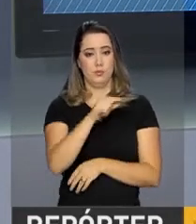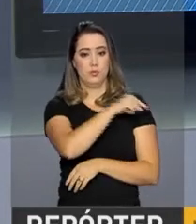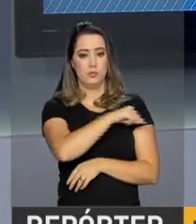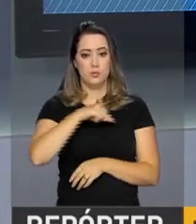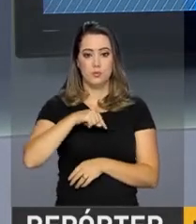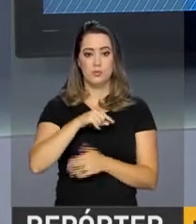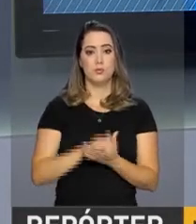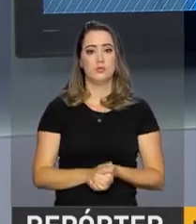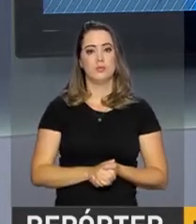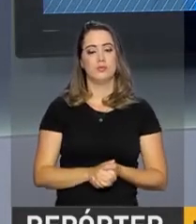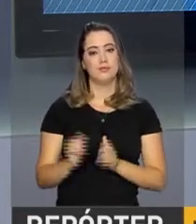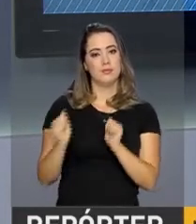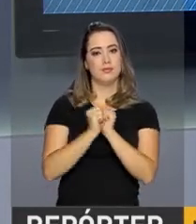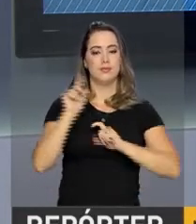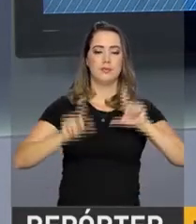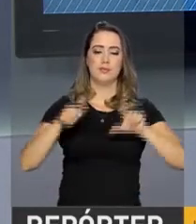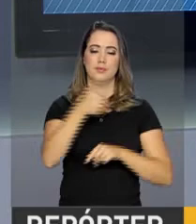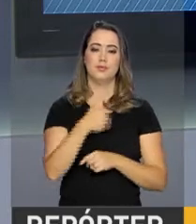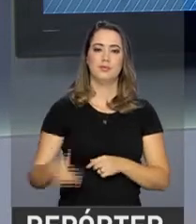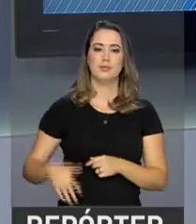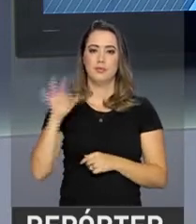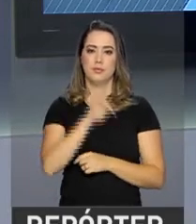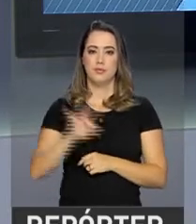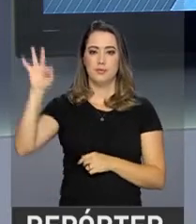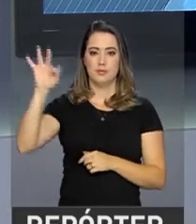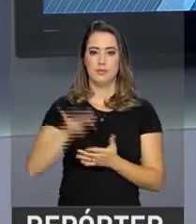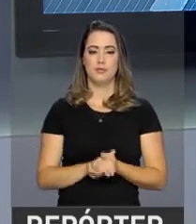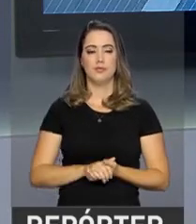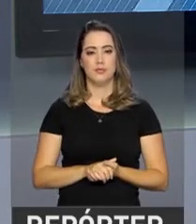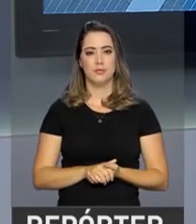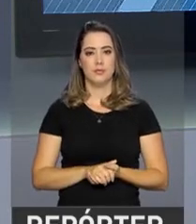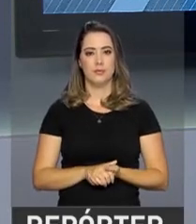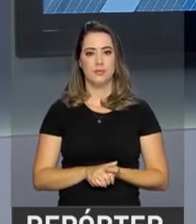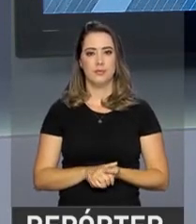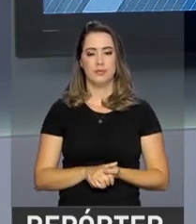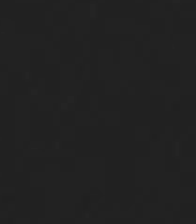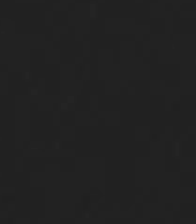reportagens no YouTube. Continue com a gente aqui na NBR, a TV do Governo Federal.